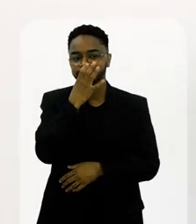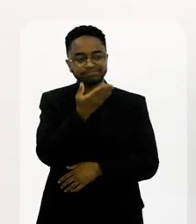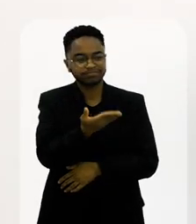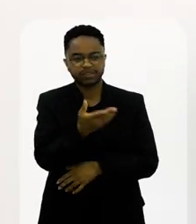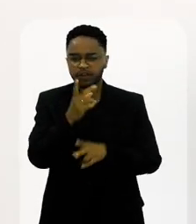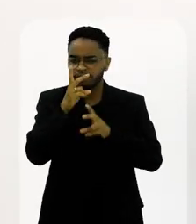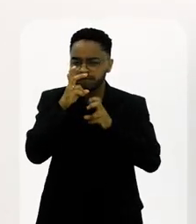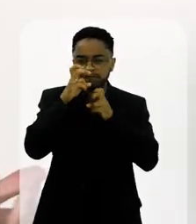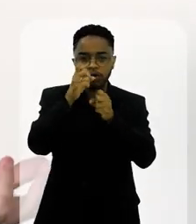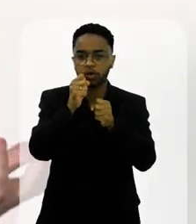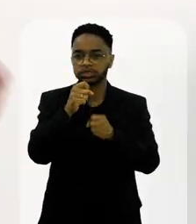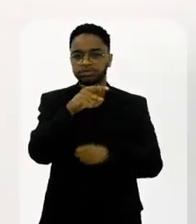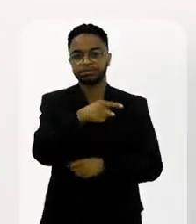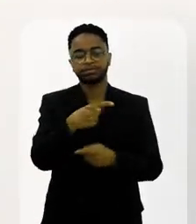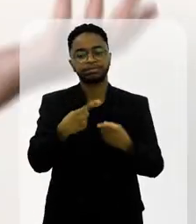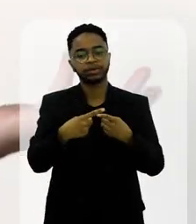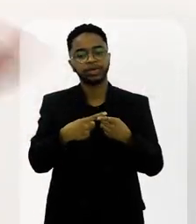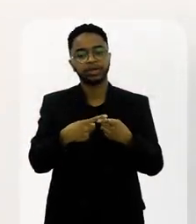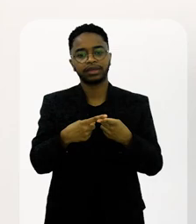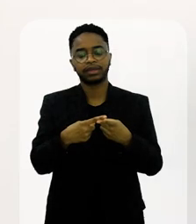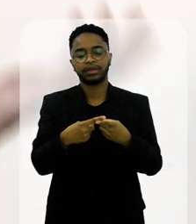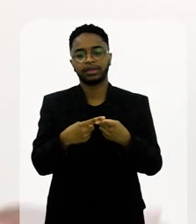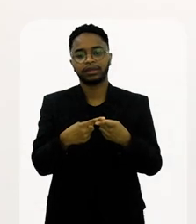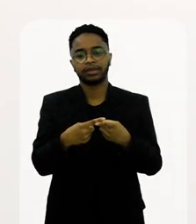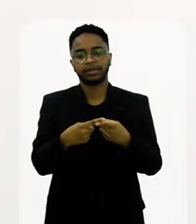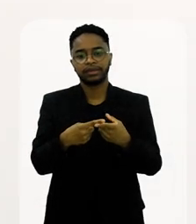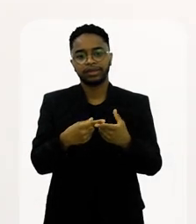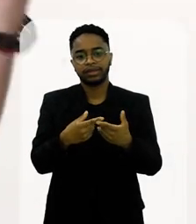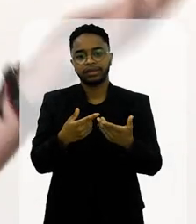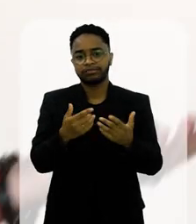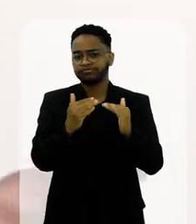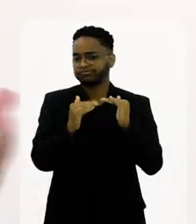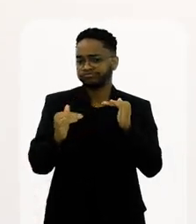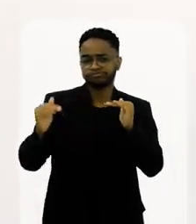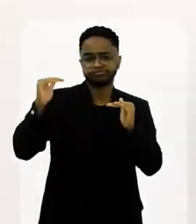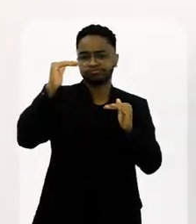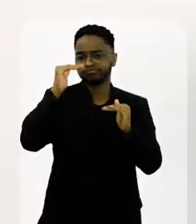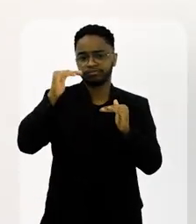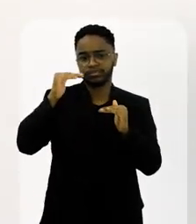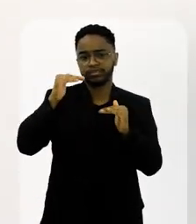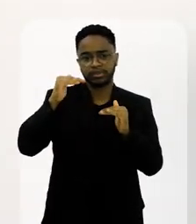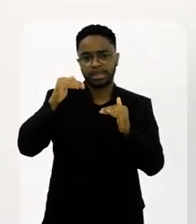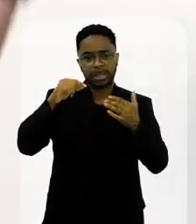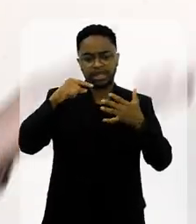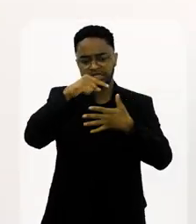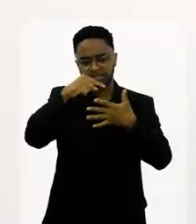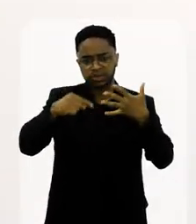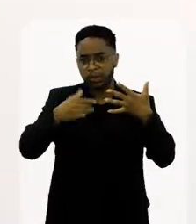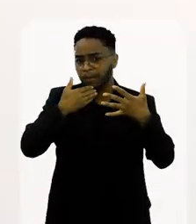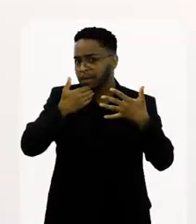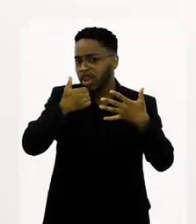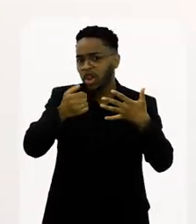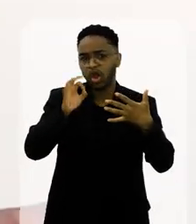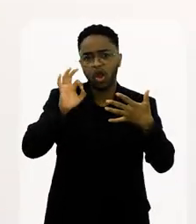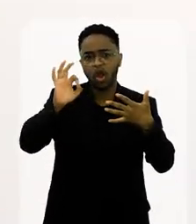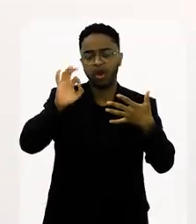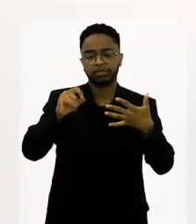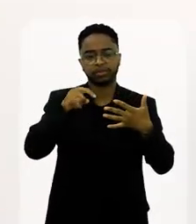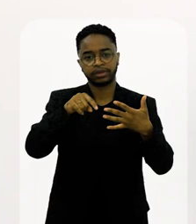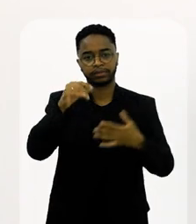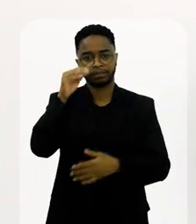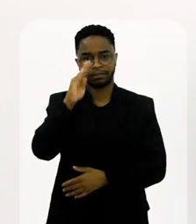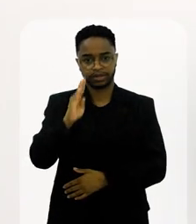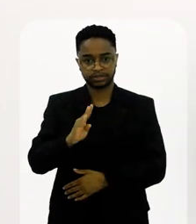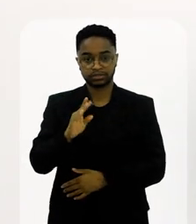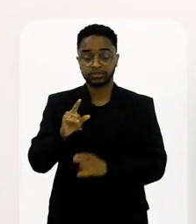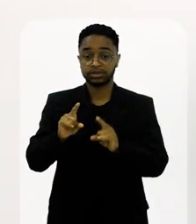pela Bibi fortíssima, porque aquela mulher é, né, no top 5 das grandes gêneras brasileiras, né? Uma grande